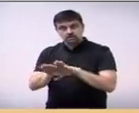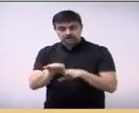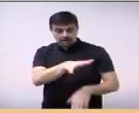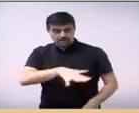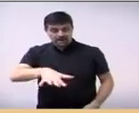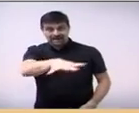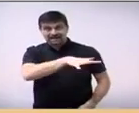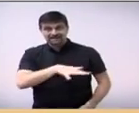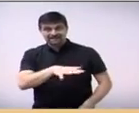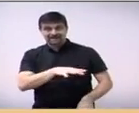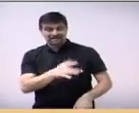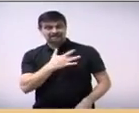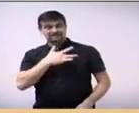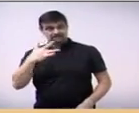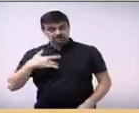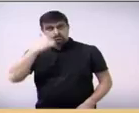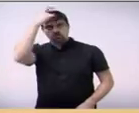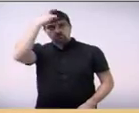já fui,